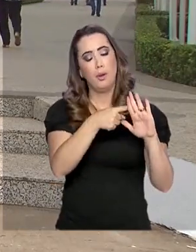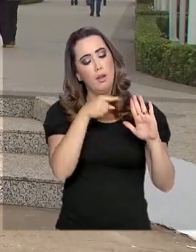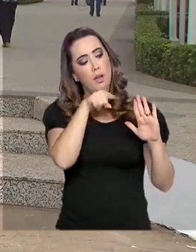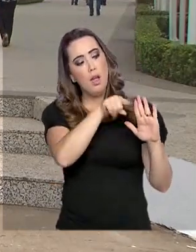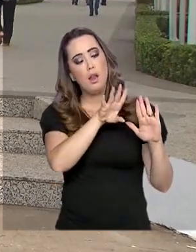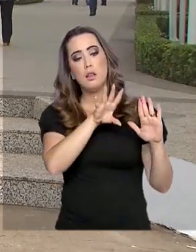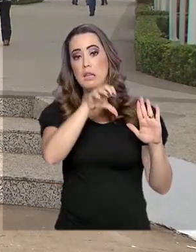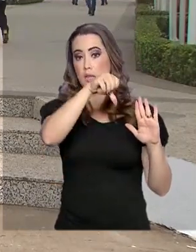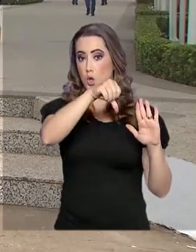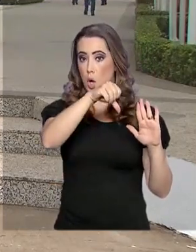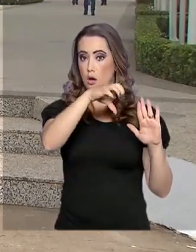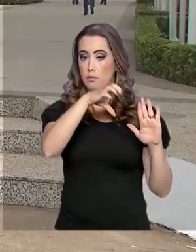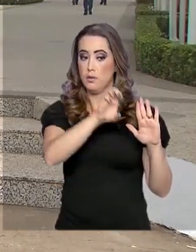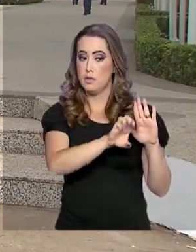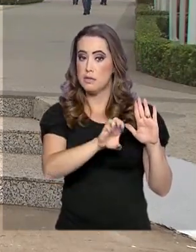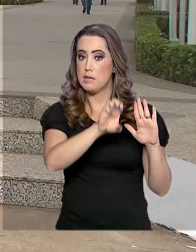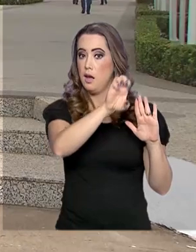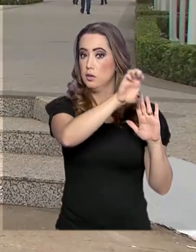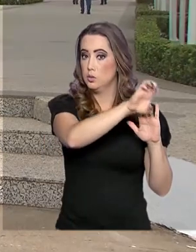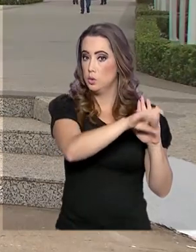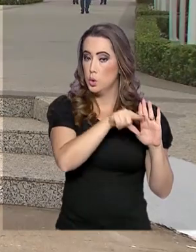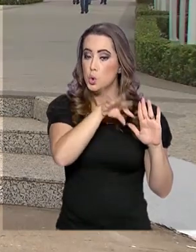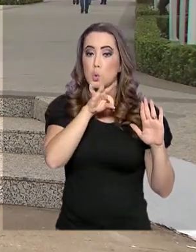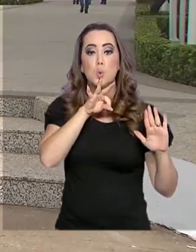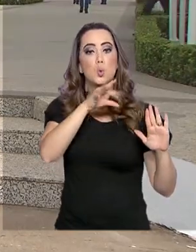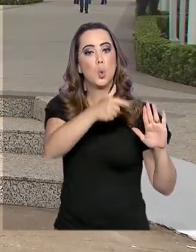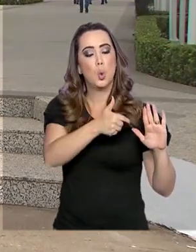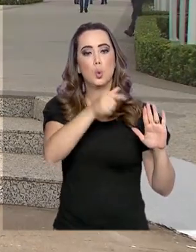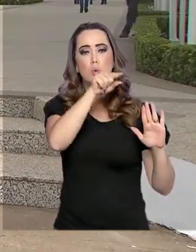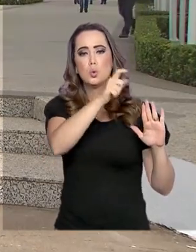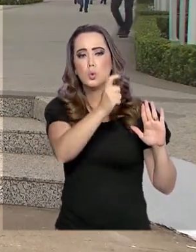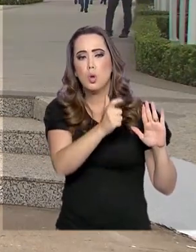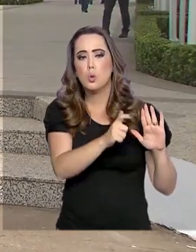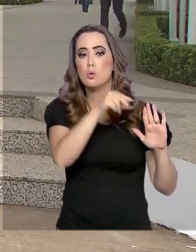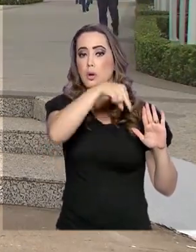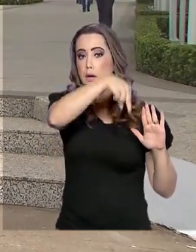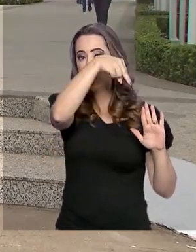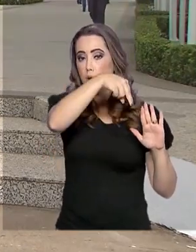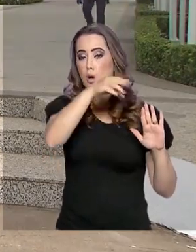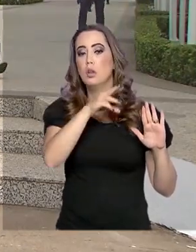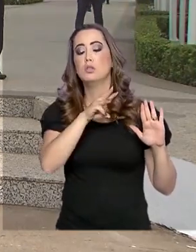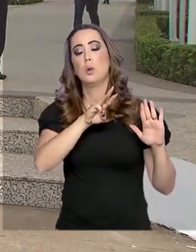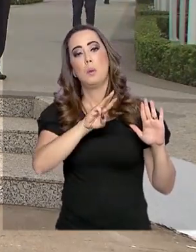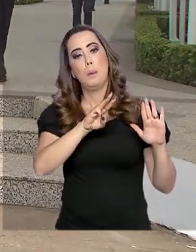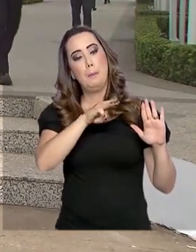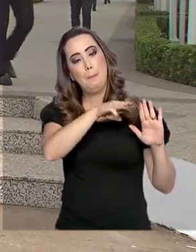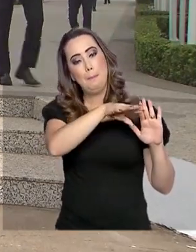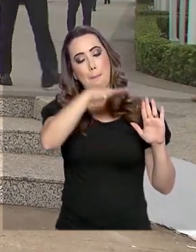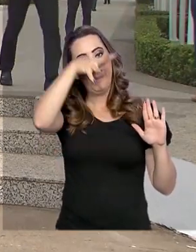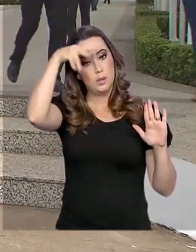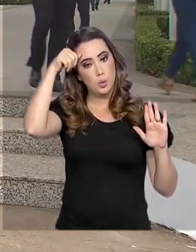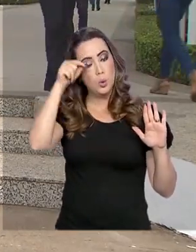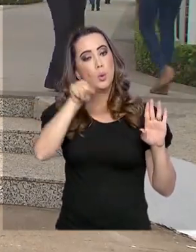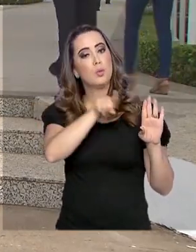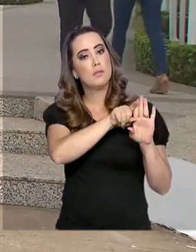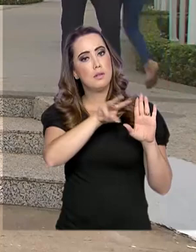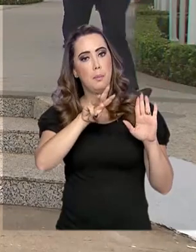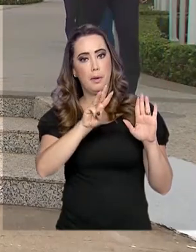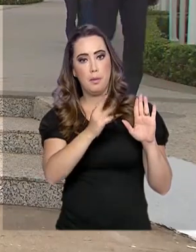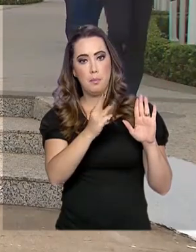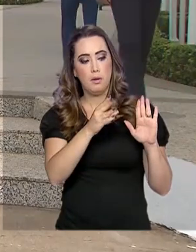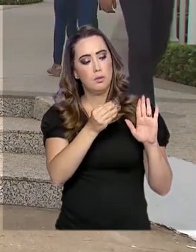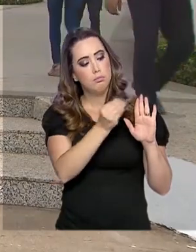composta por nove estados brasileiros. Todos os estados da região norte, mais Mato Grosso e Maranhão.